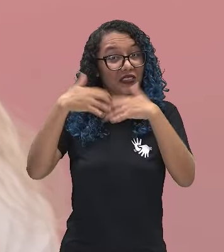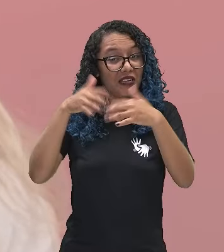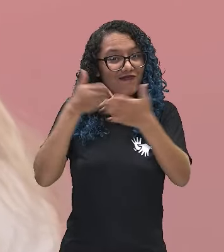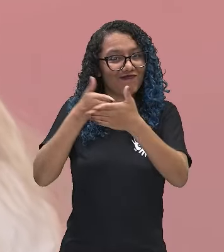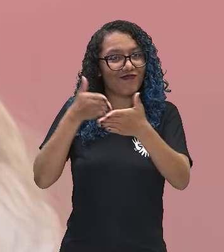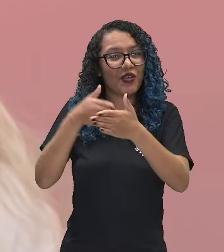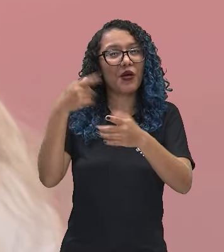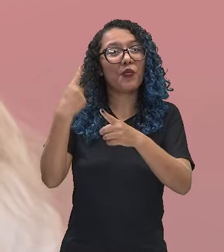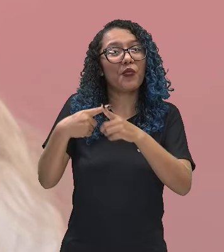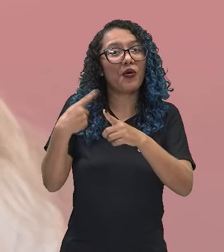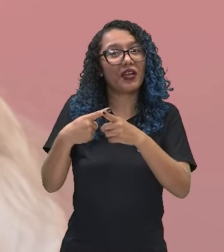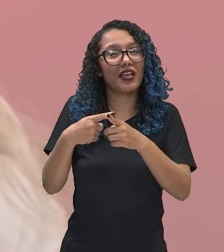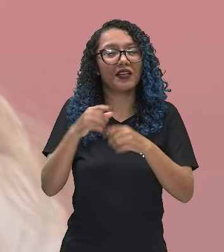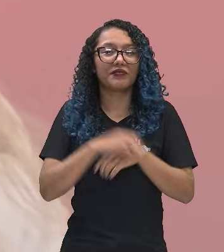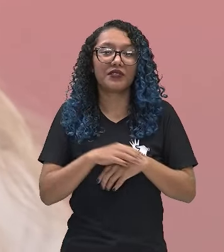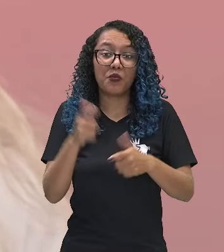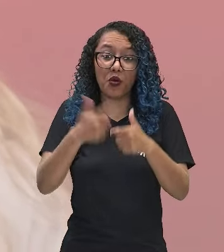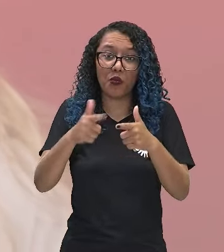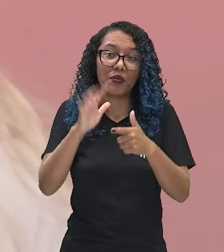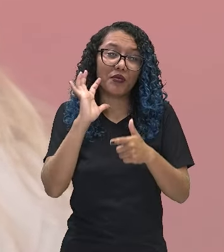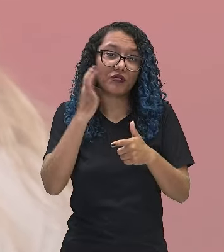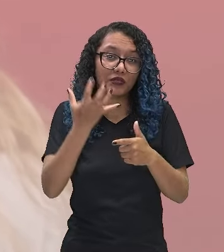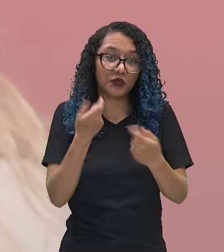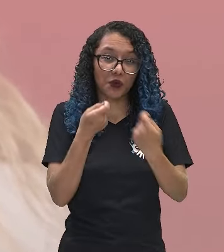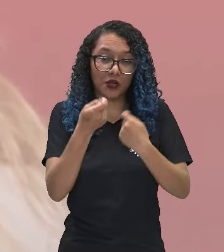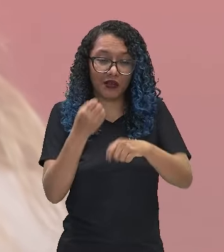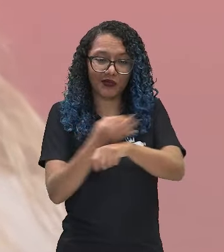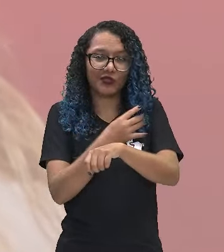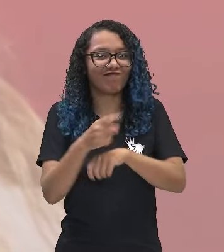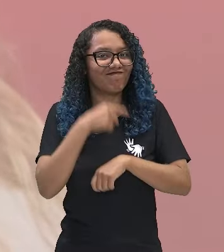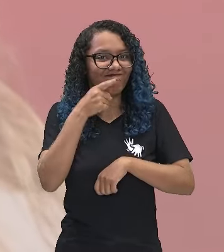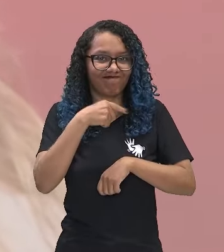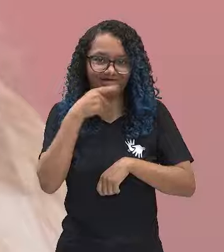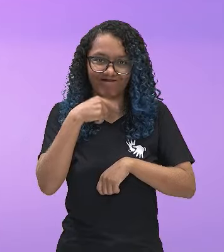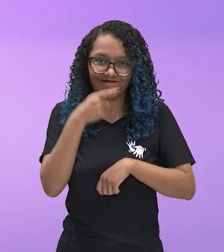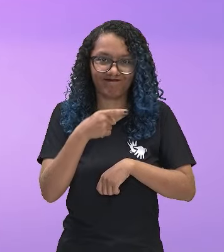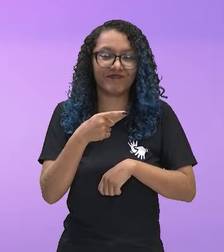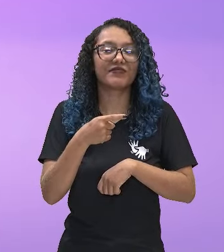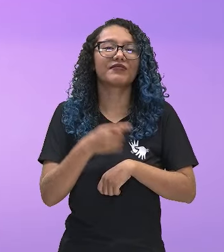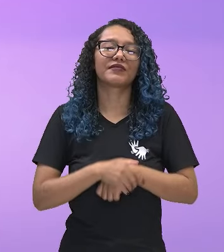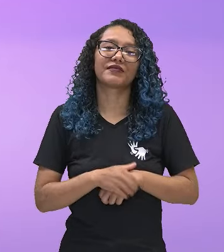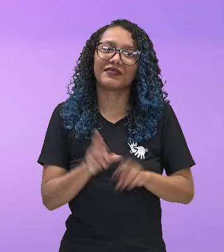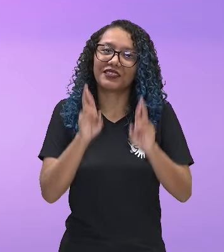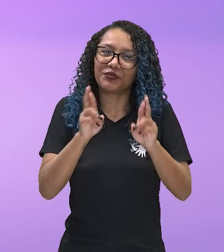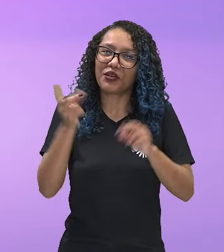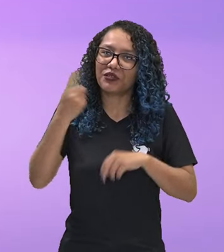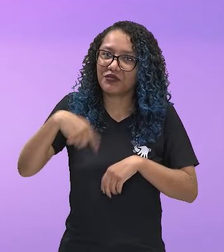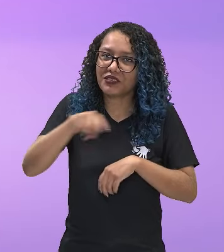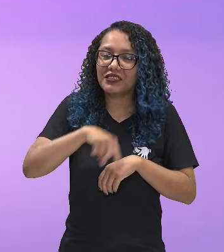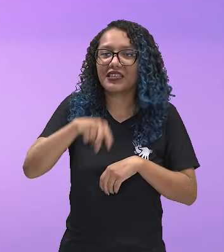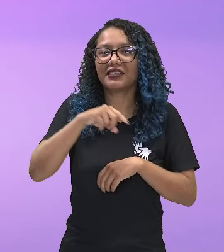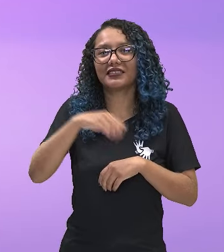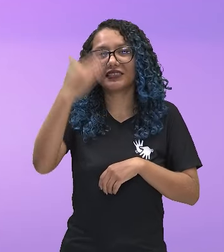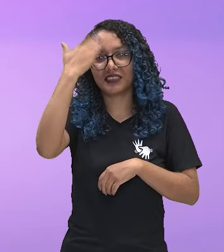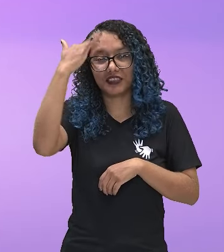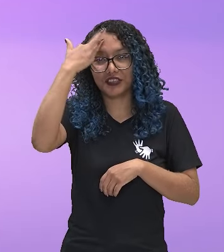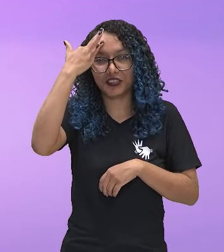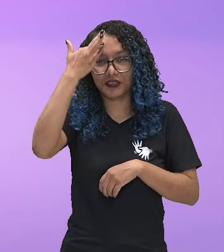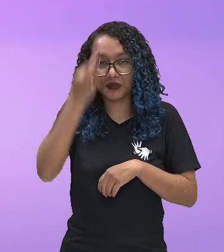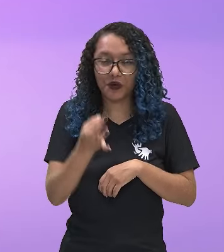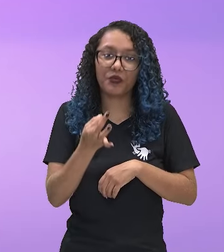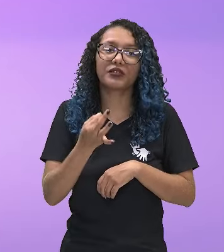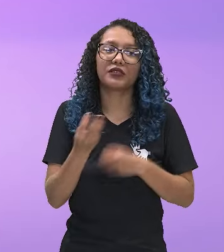resolução de problemas, na regulação emocional e no foco. Espero que vocês tenham entendido um pouco sobre a